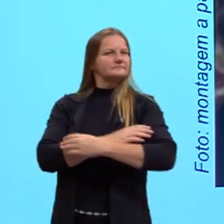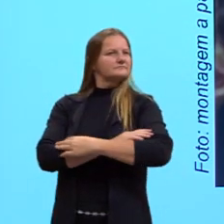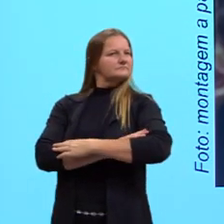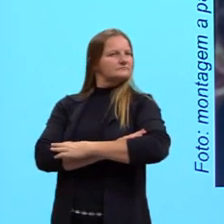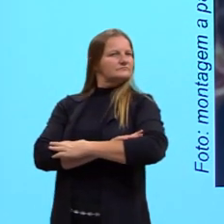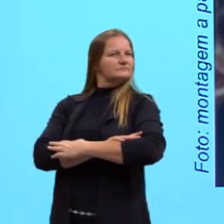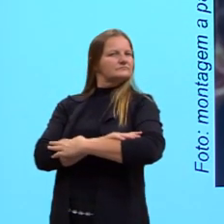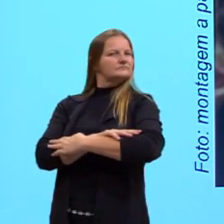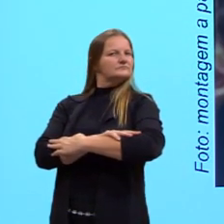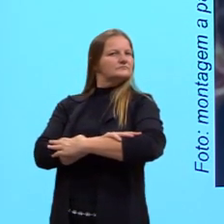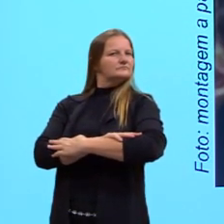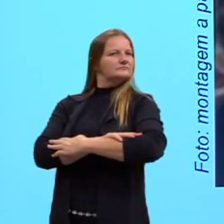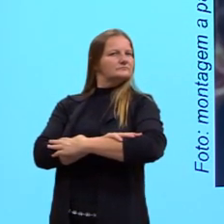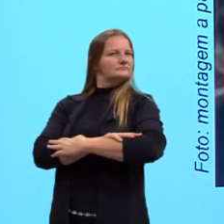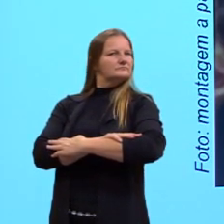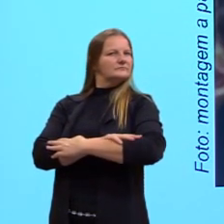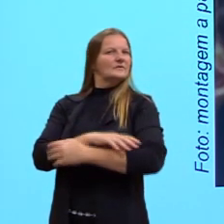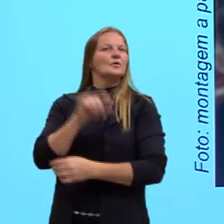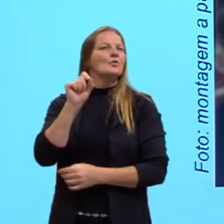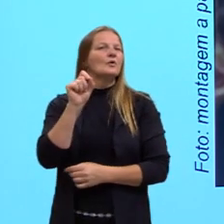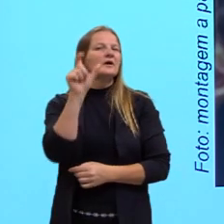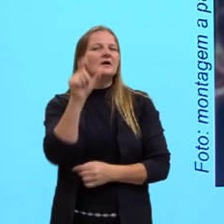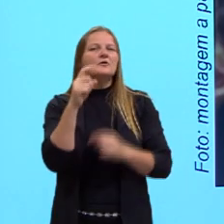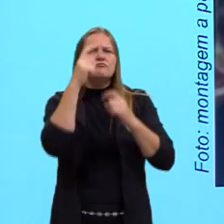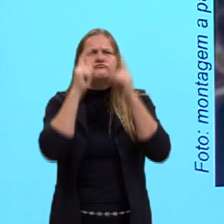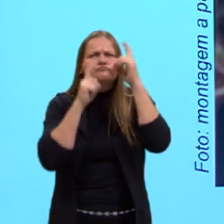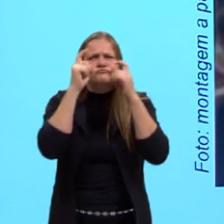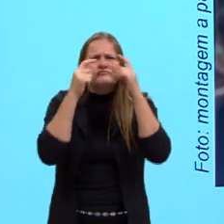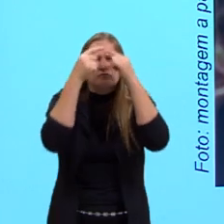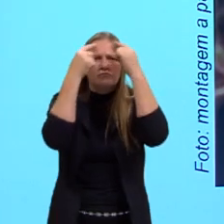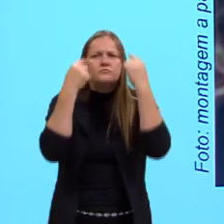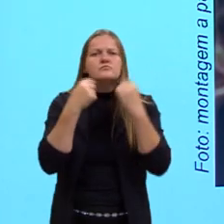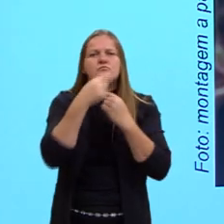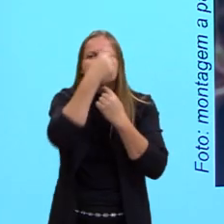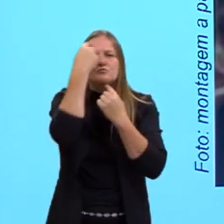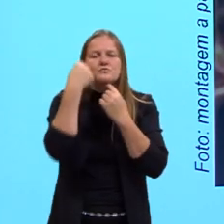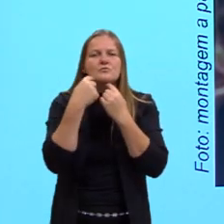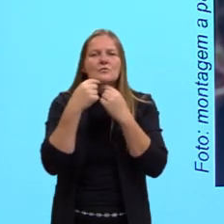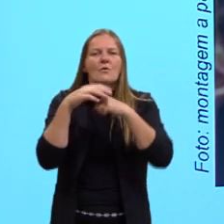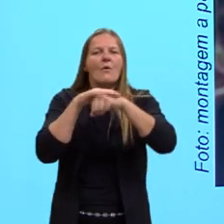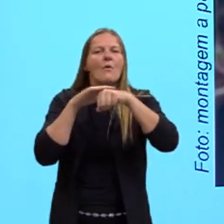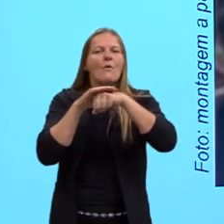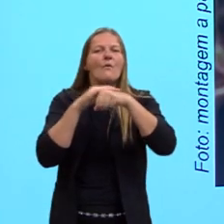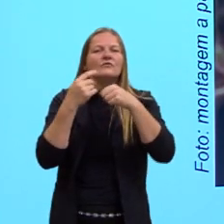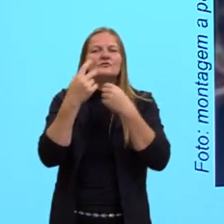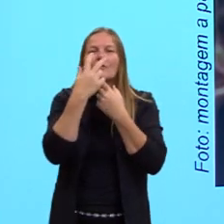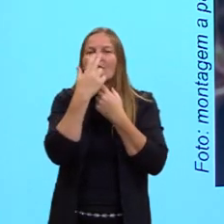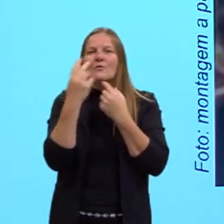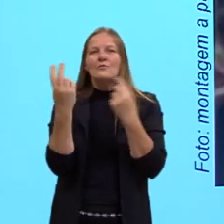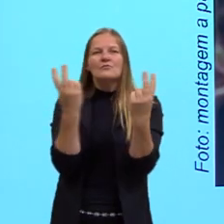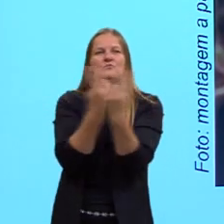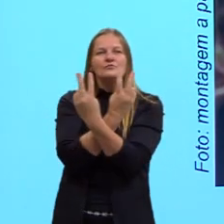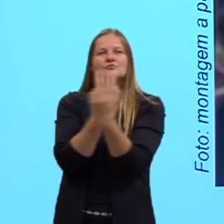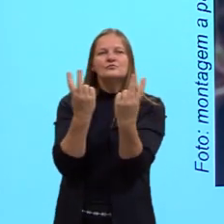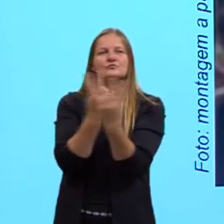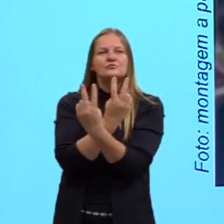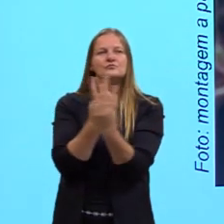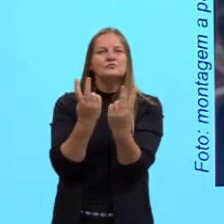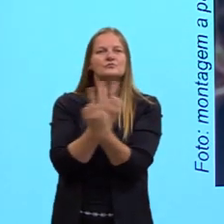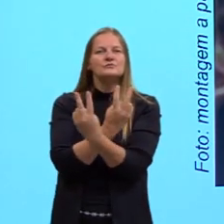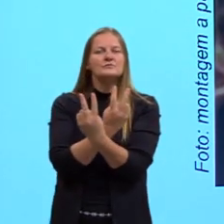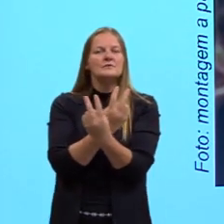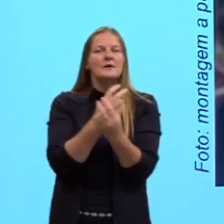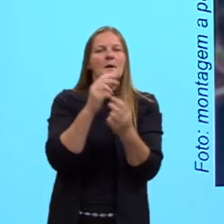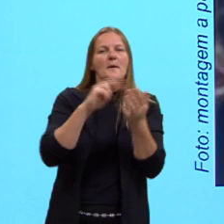O que é essa cara? São caras que se conversam, né? Porque a gente tem aqui significados parecidos. E